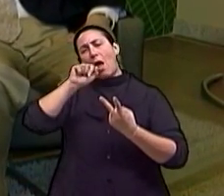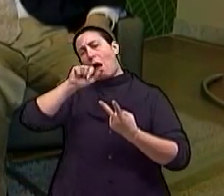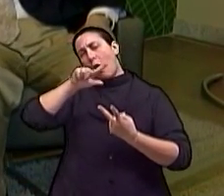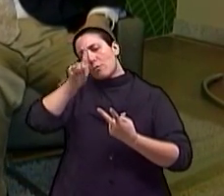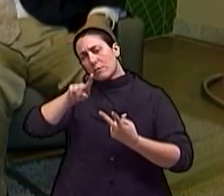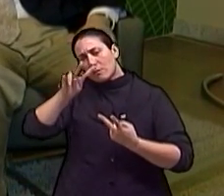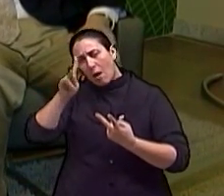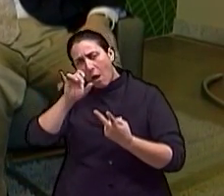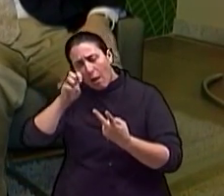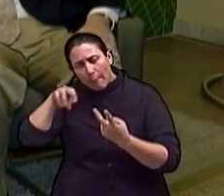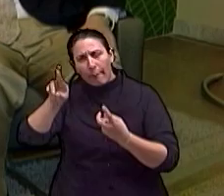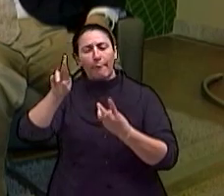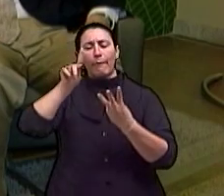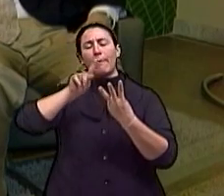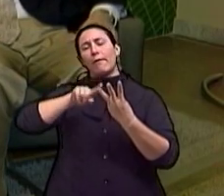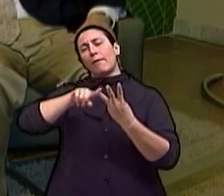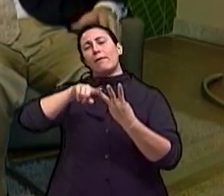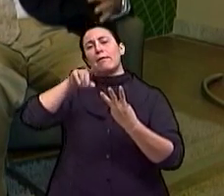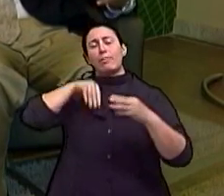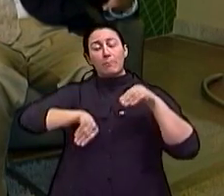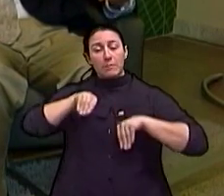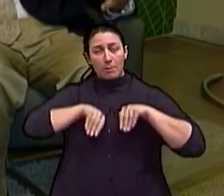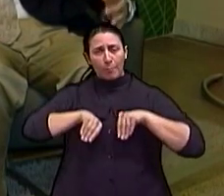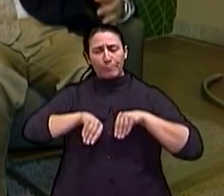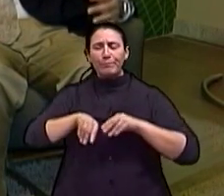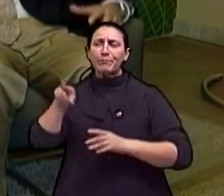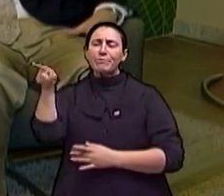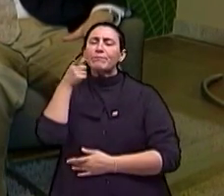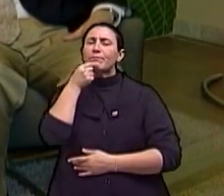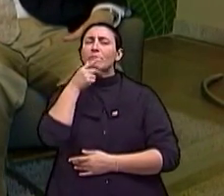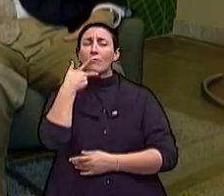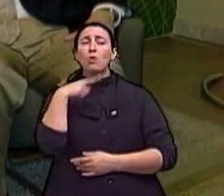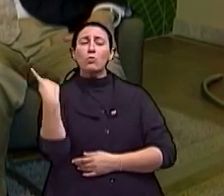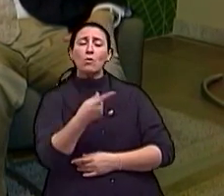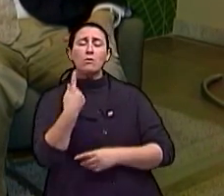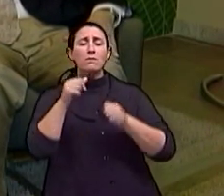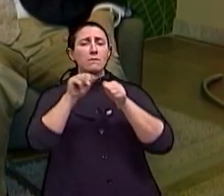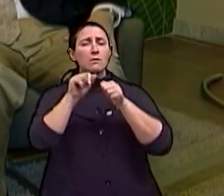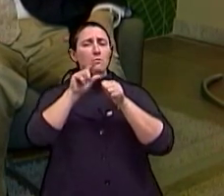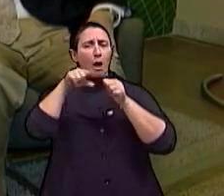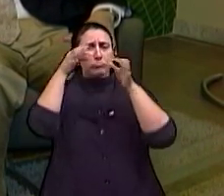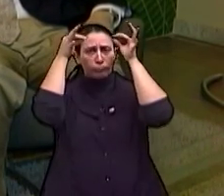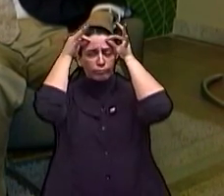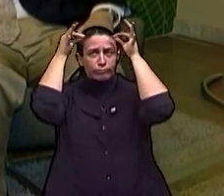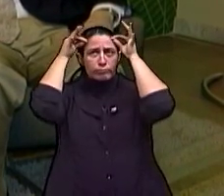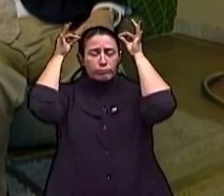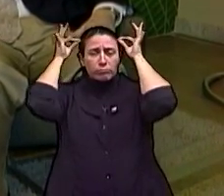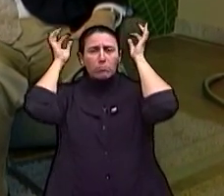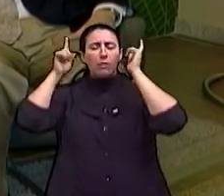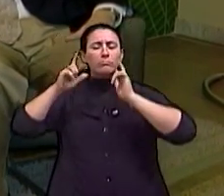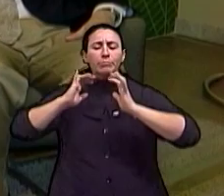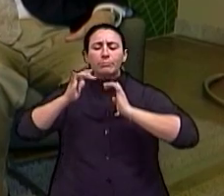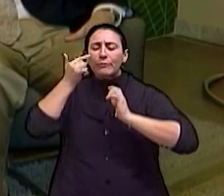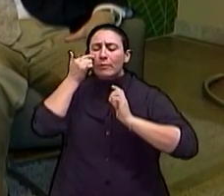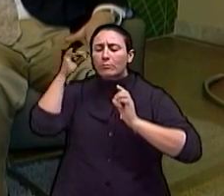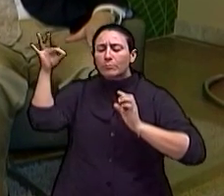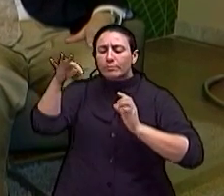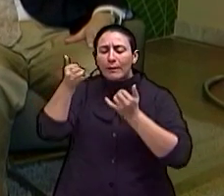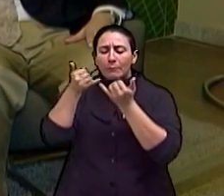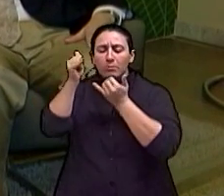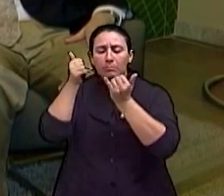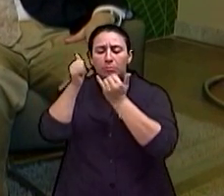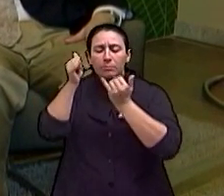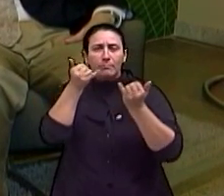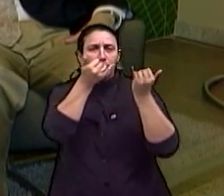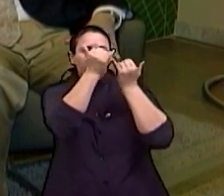anos. Vamos colocando eletrodos em circuitos do cérebro para ajustar a atividade